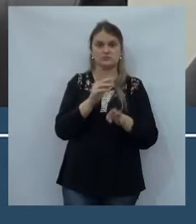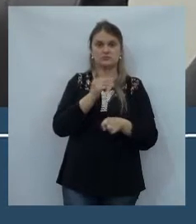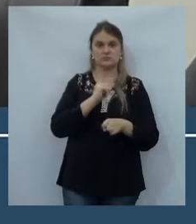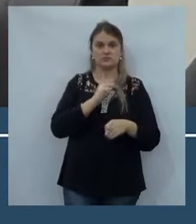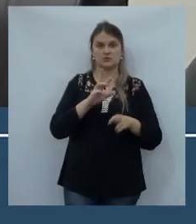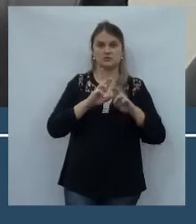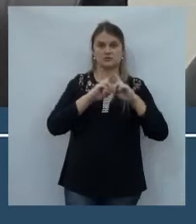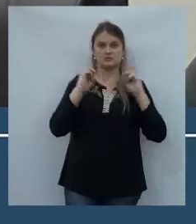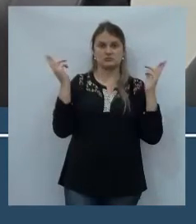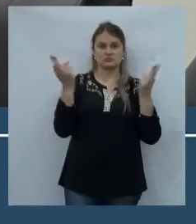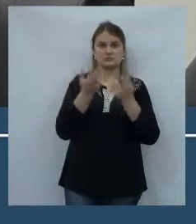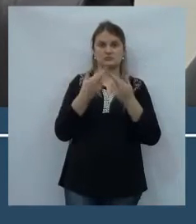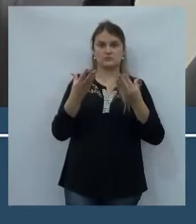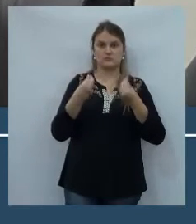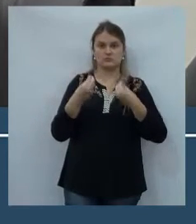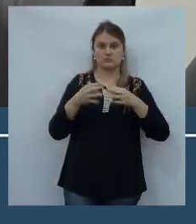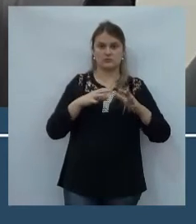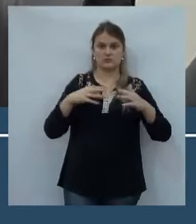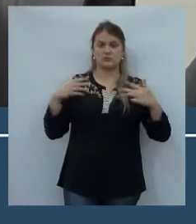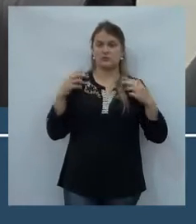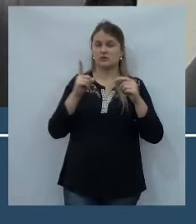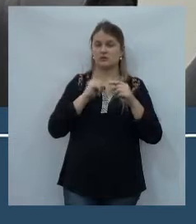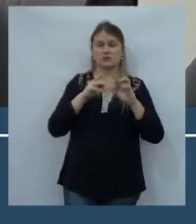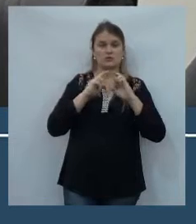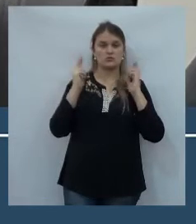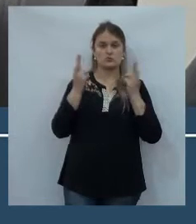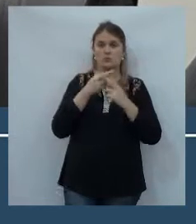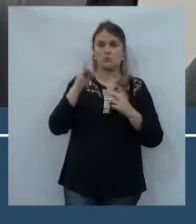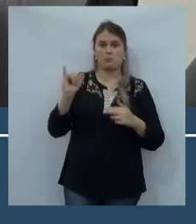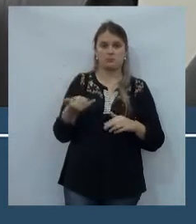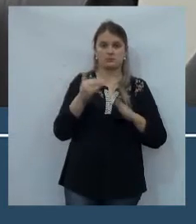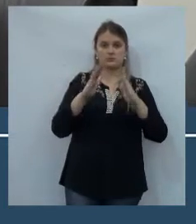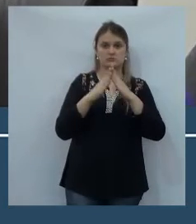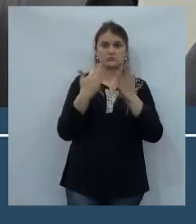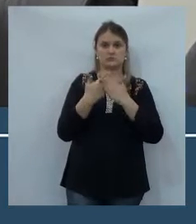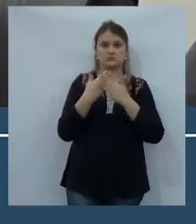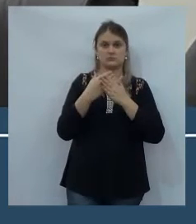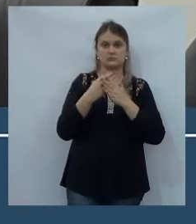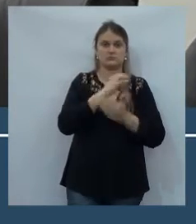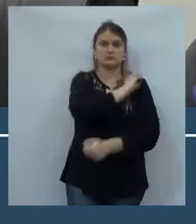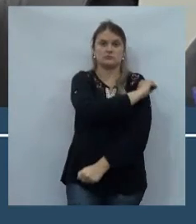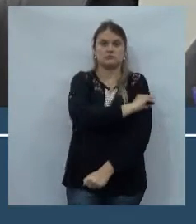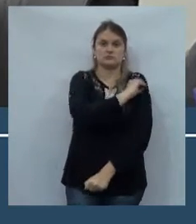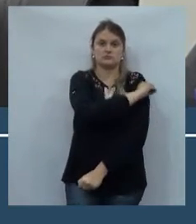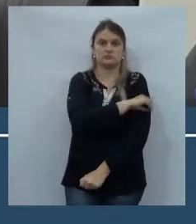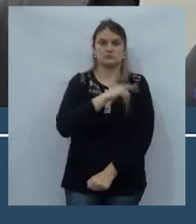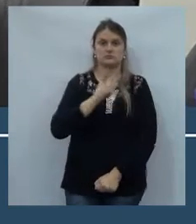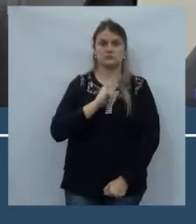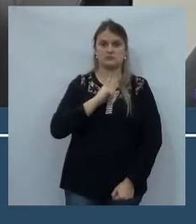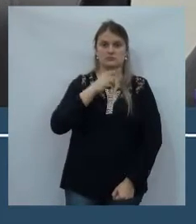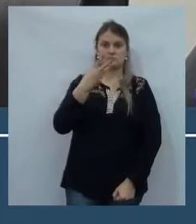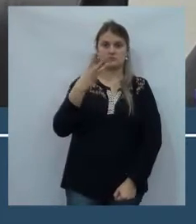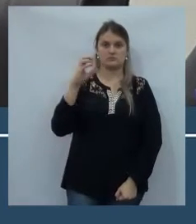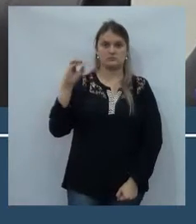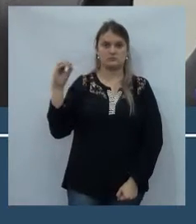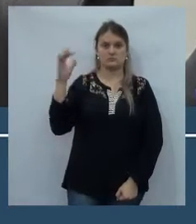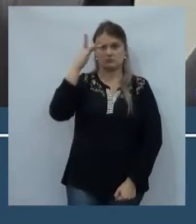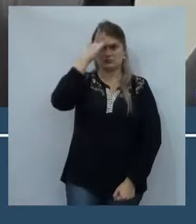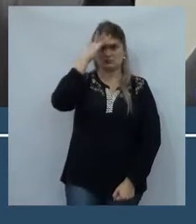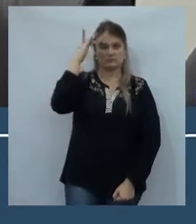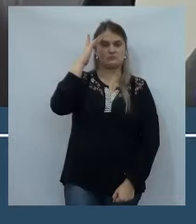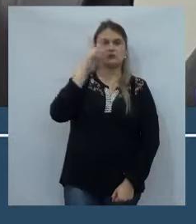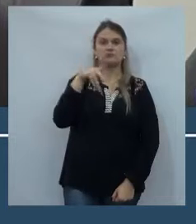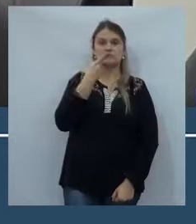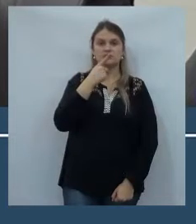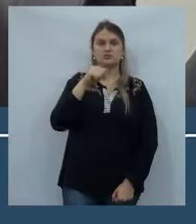movimentada, uma reunião bem proveitosa na Escola Oficina, sexta-feira, onde lá esteve mais de 300 pessoas, que foi tratado da